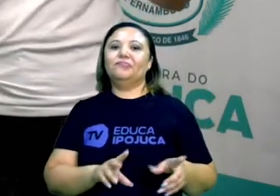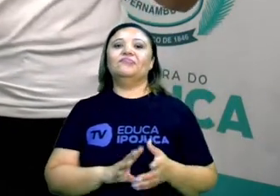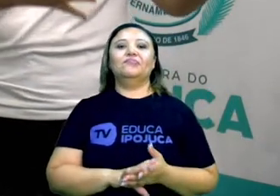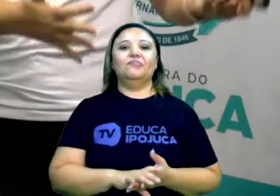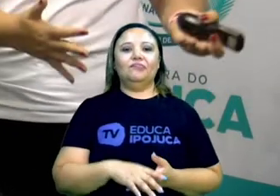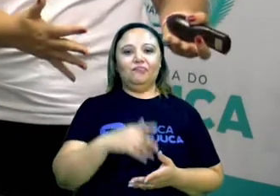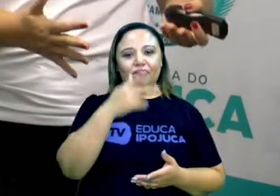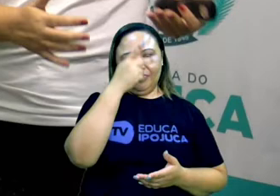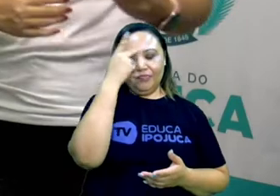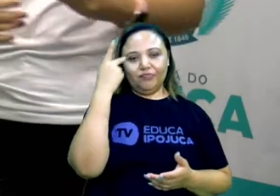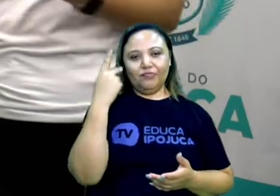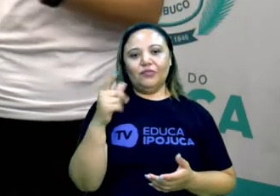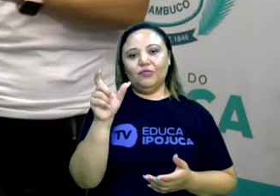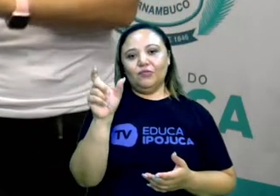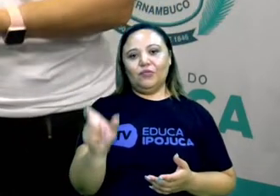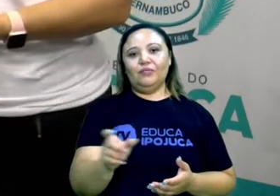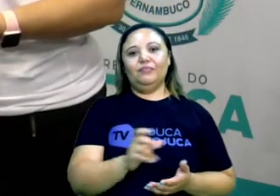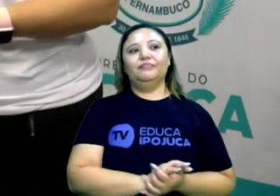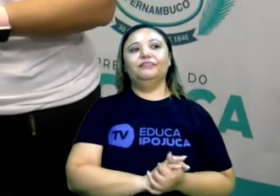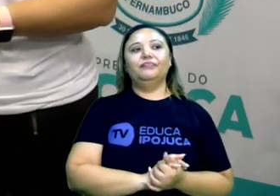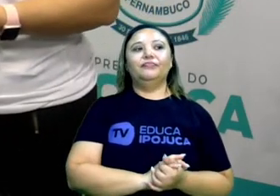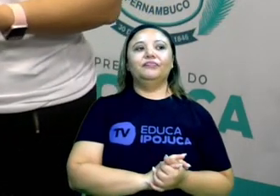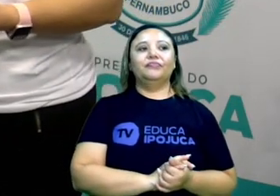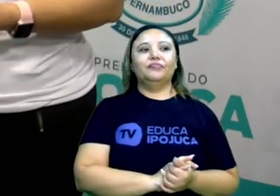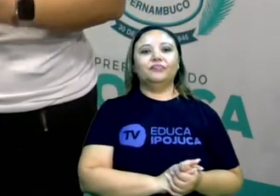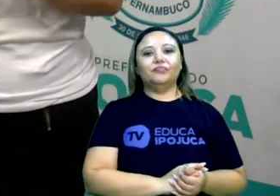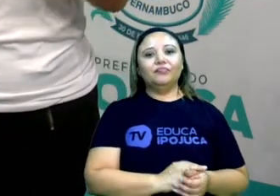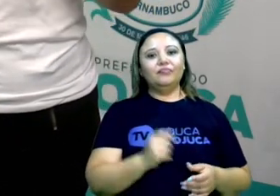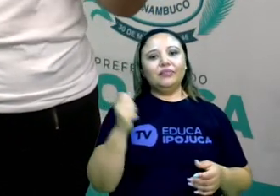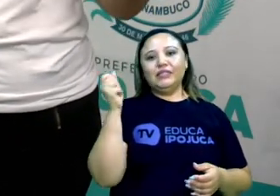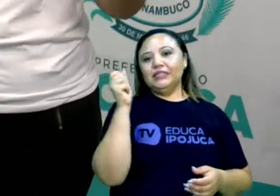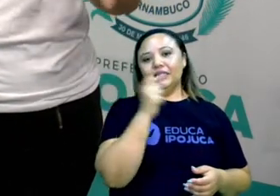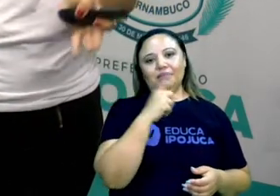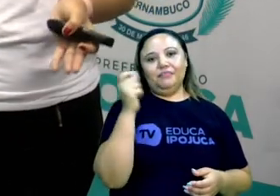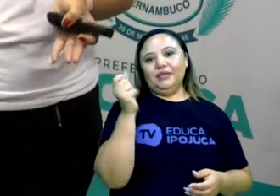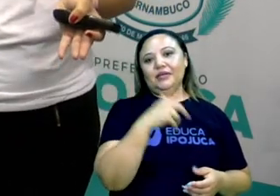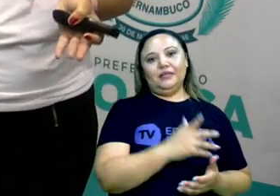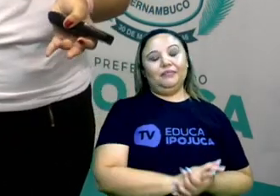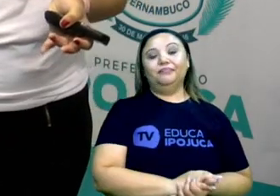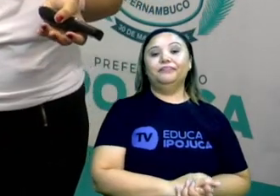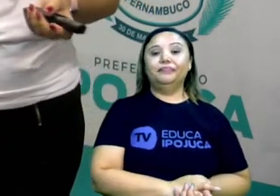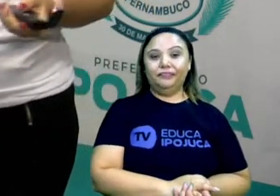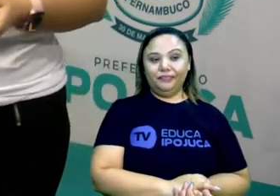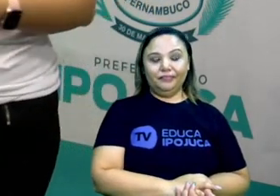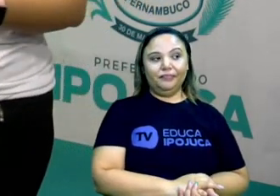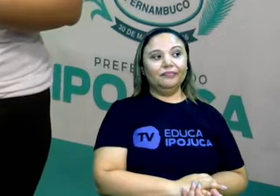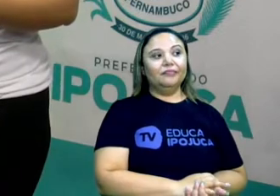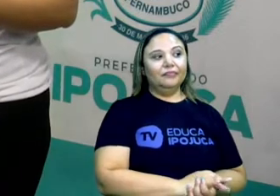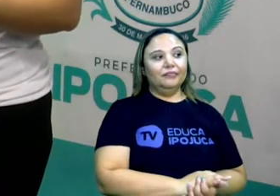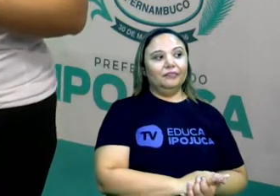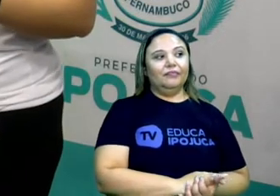outras pessoas por conta daquela piada que só vai ter graça para você que está falando.